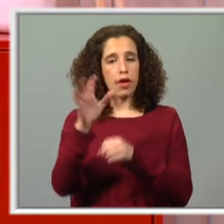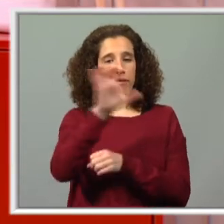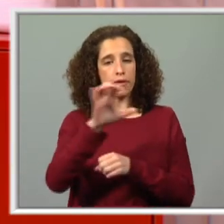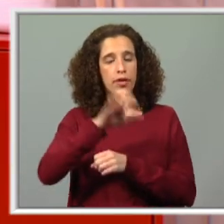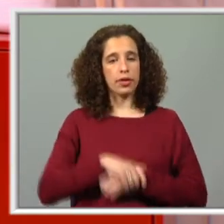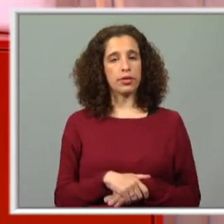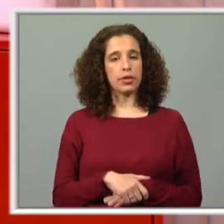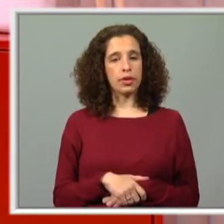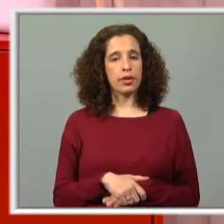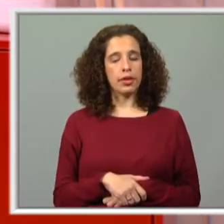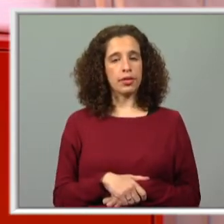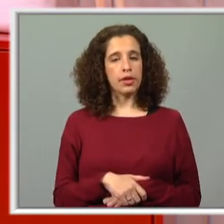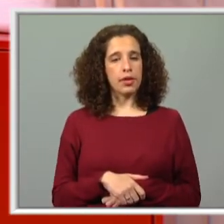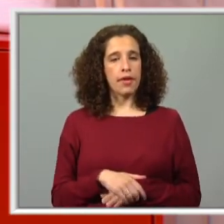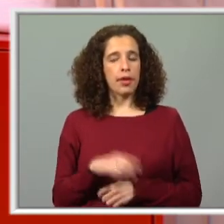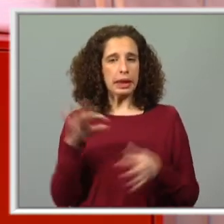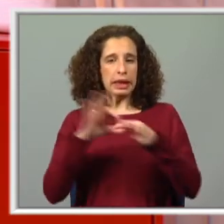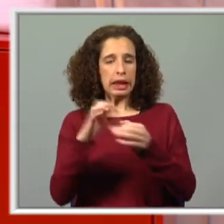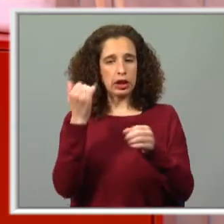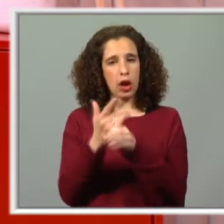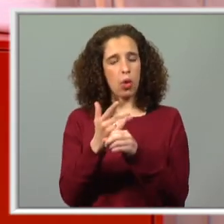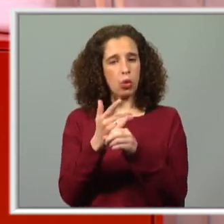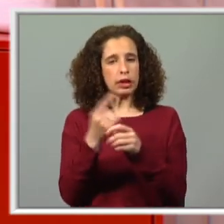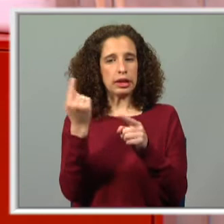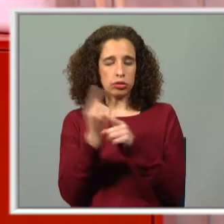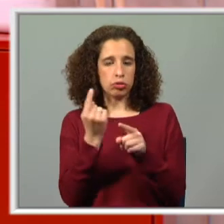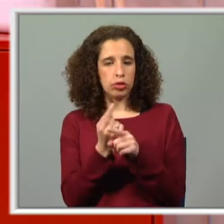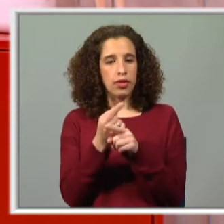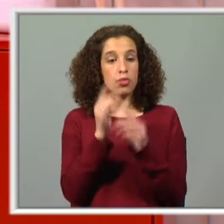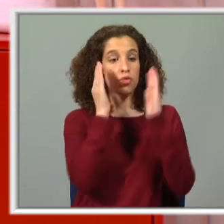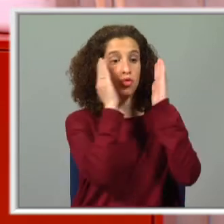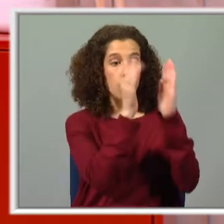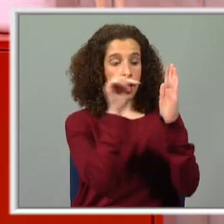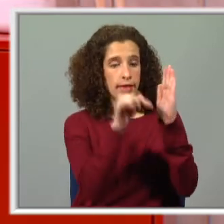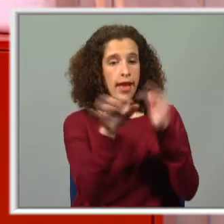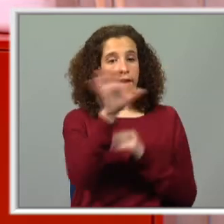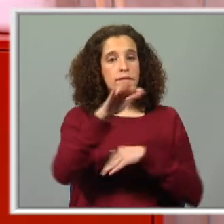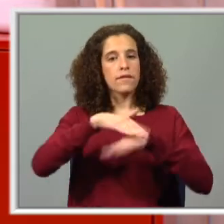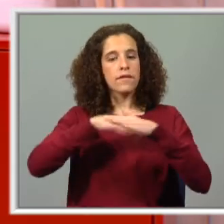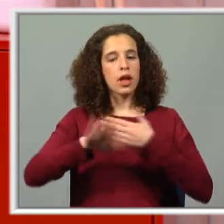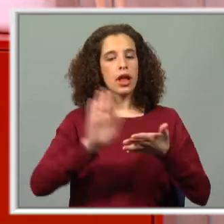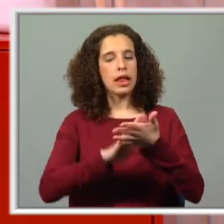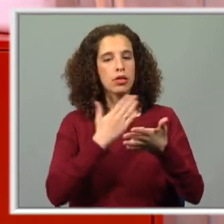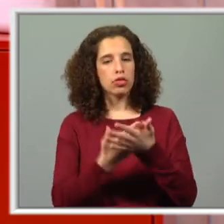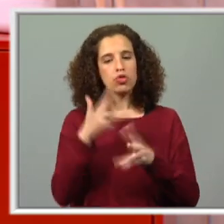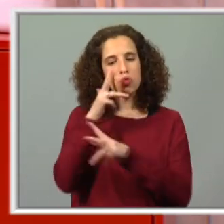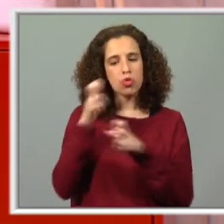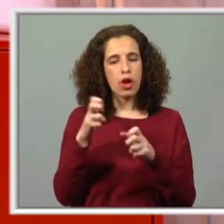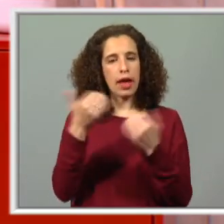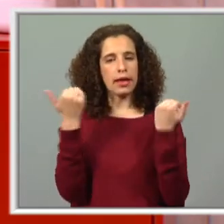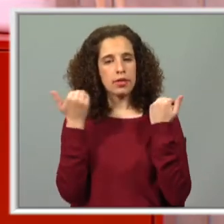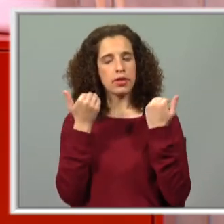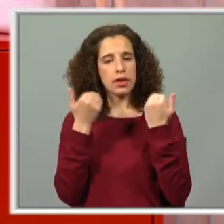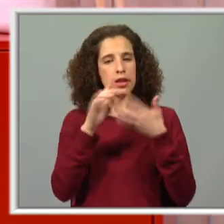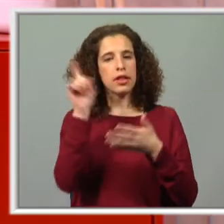Tem a ver com outras questões. Vamos focar-nos nestes. Normalmente a forma de fazer a interpretação e encontrar os dados no